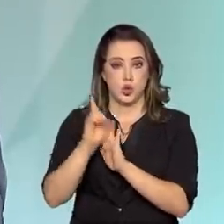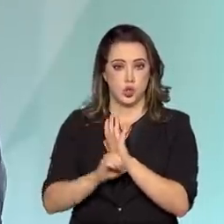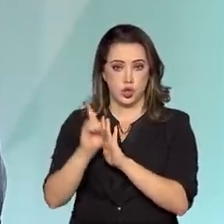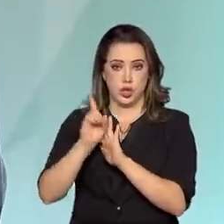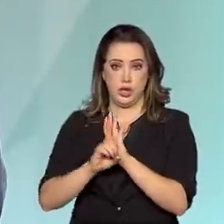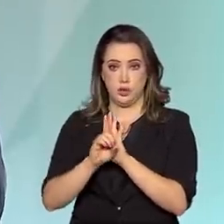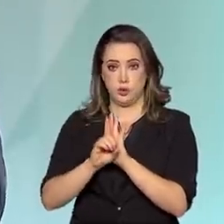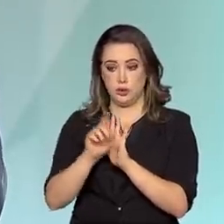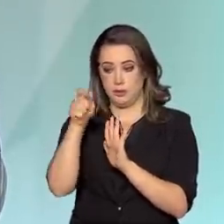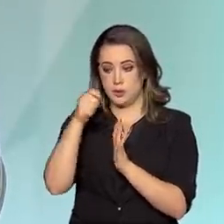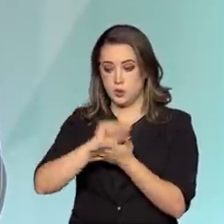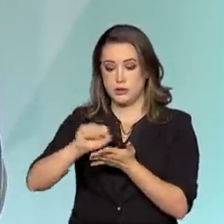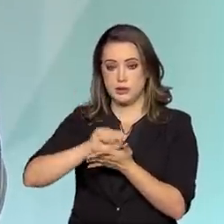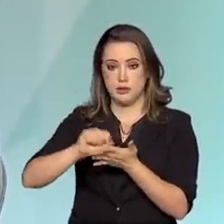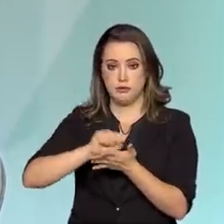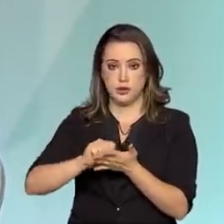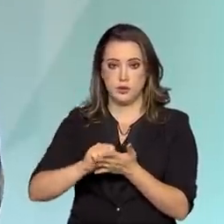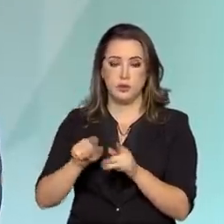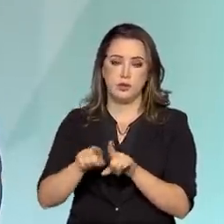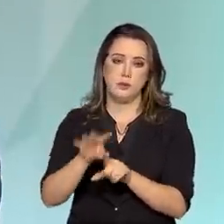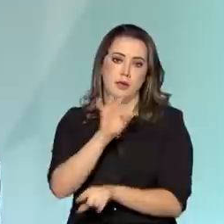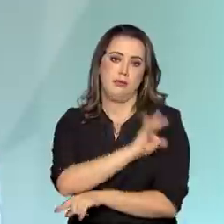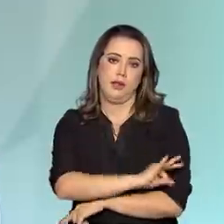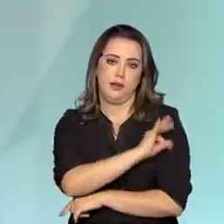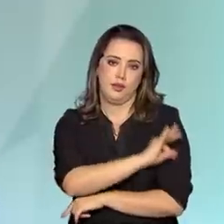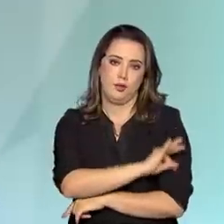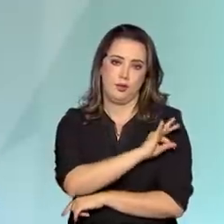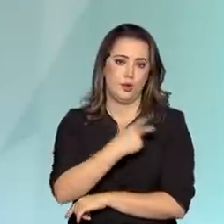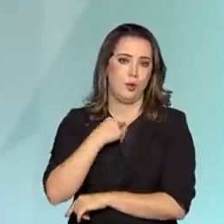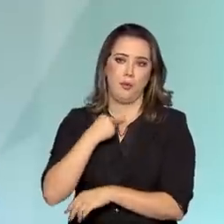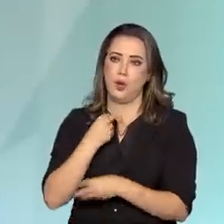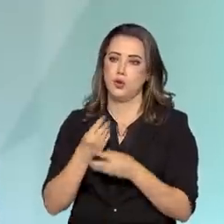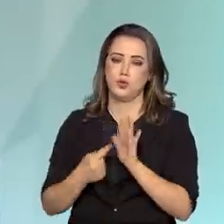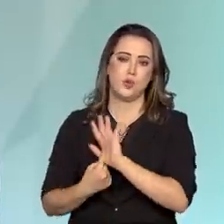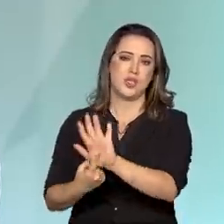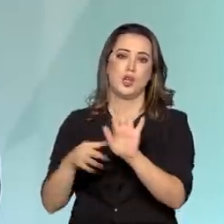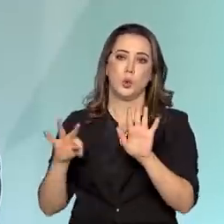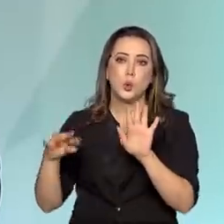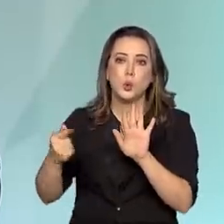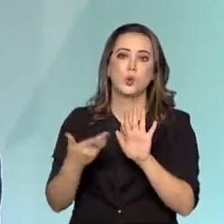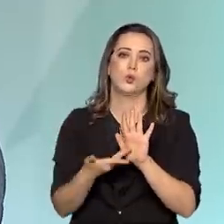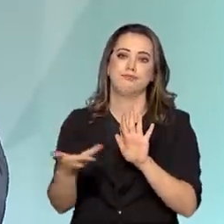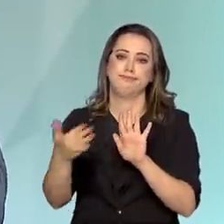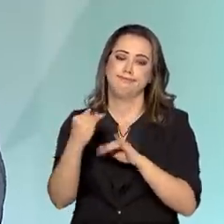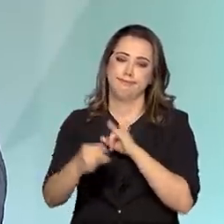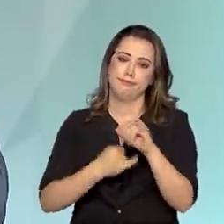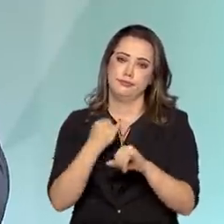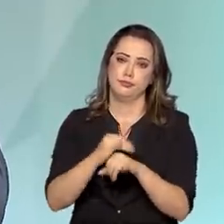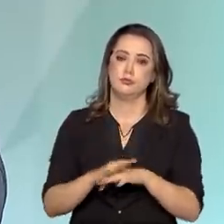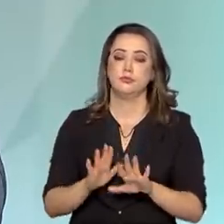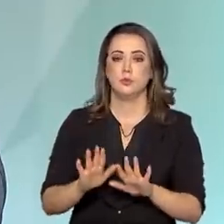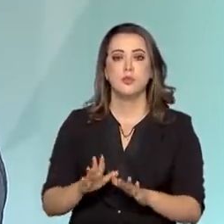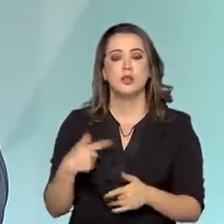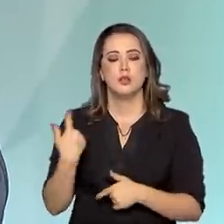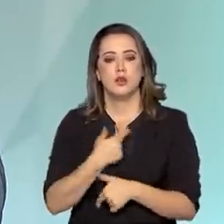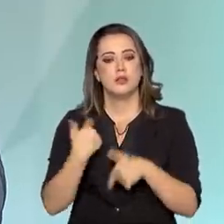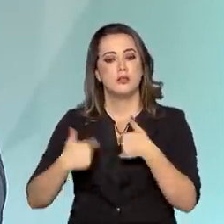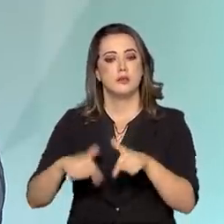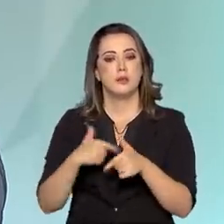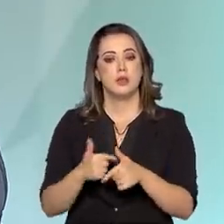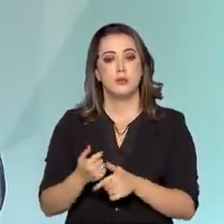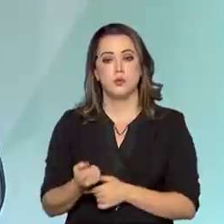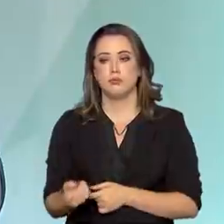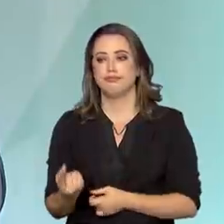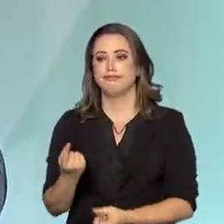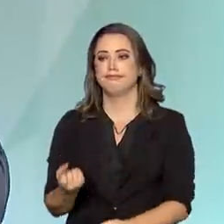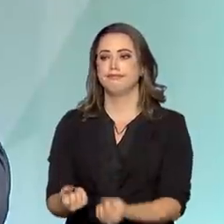digitalizar tudo. E também o desafio técnico. Nós ainda batalhamos com poucos funcionários trabalhando